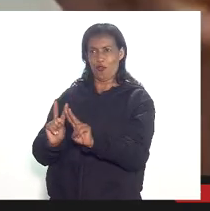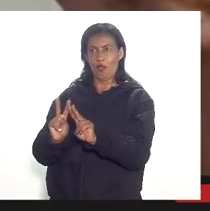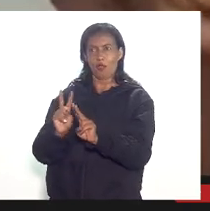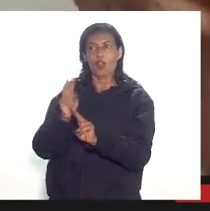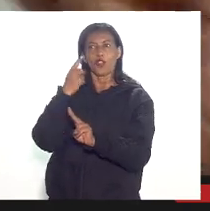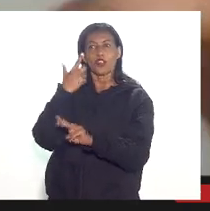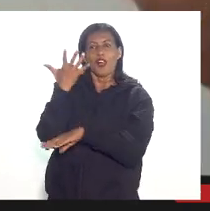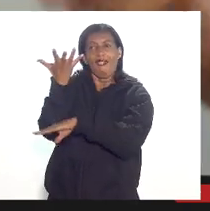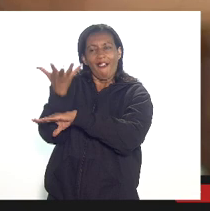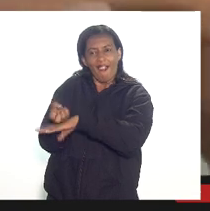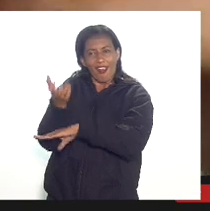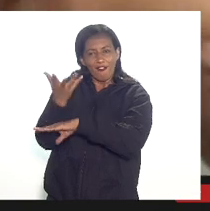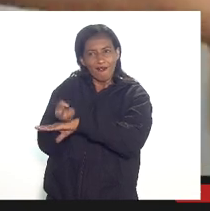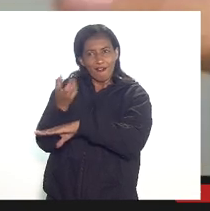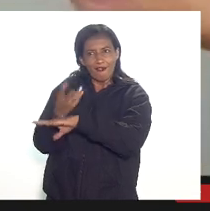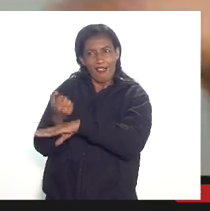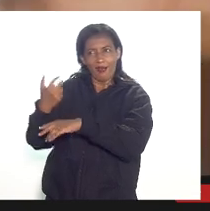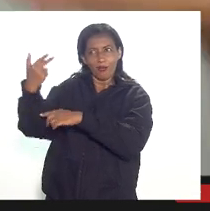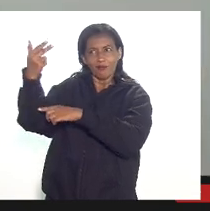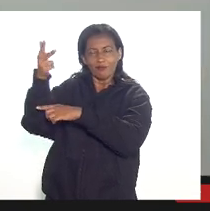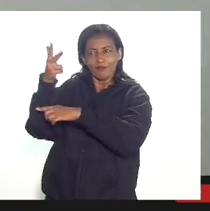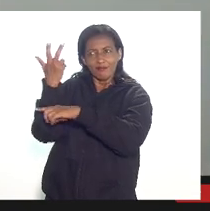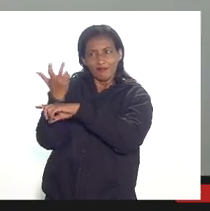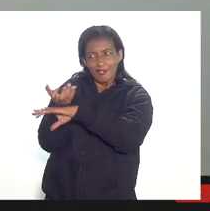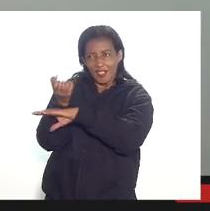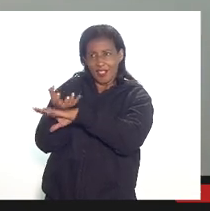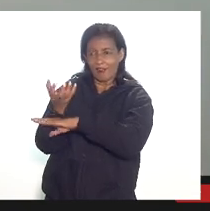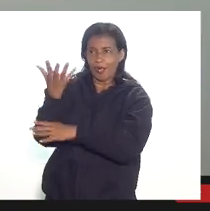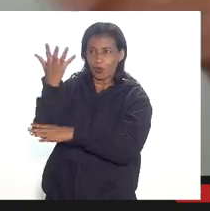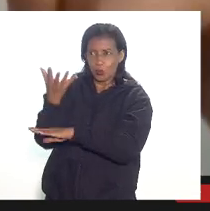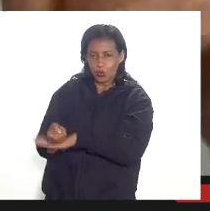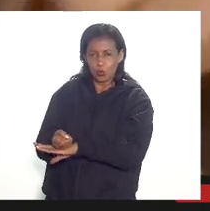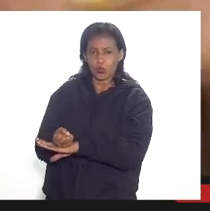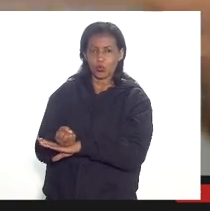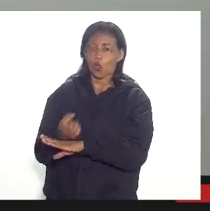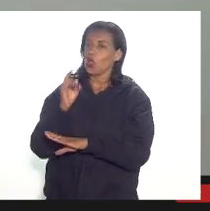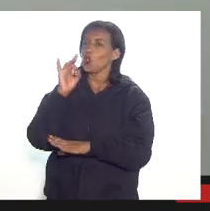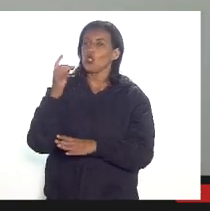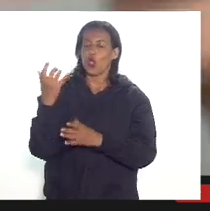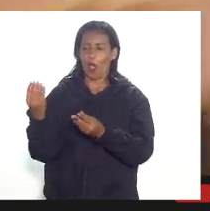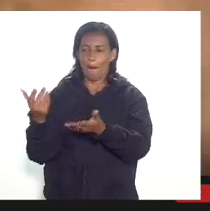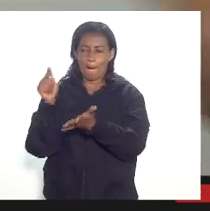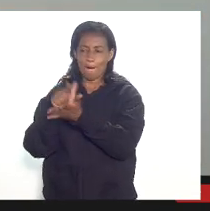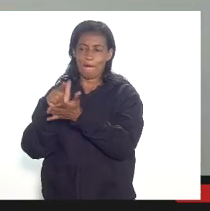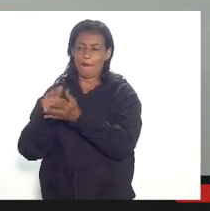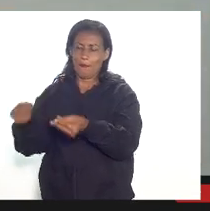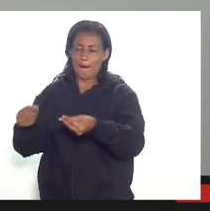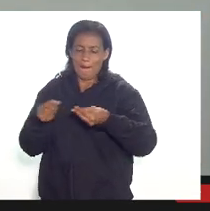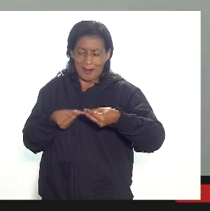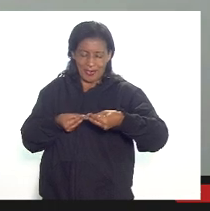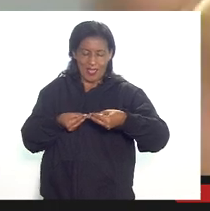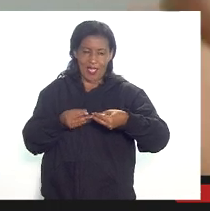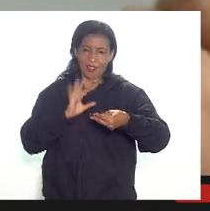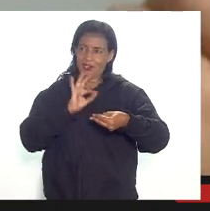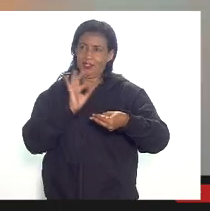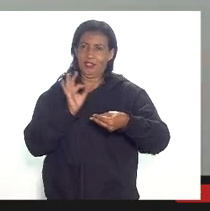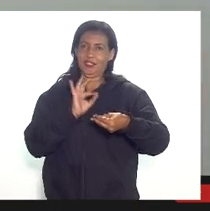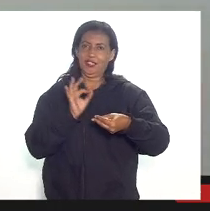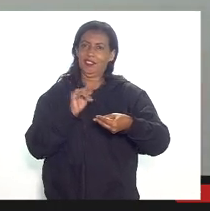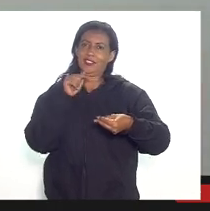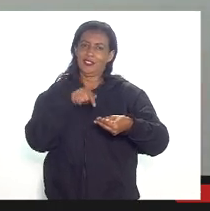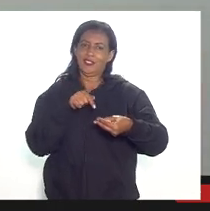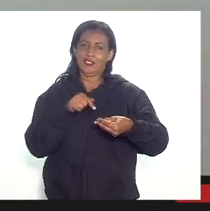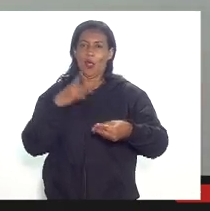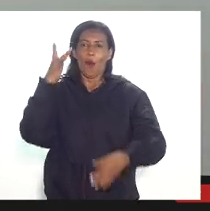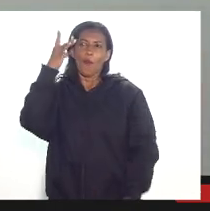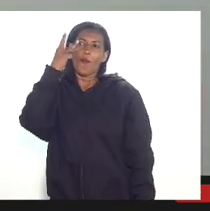gravar não adianta a gente ter acesso a informação que eles disponibilizam e caso a gente constate alguma irregularidade eu não poder gravar para isso servir